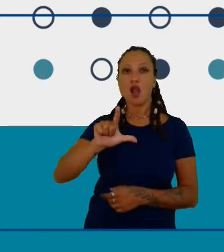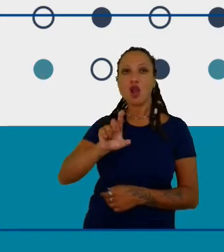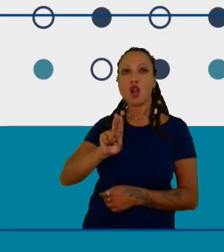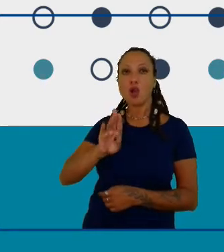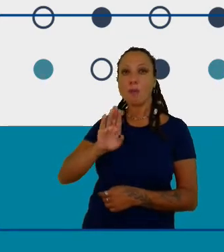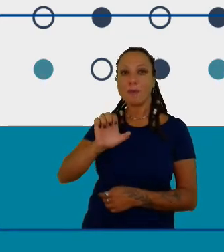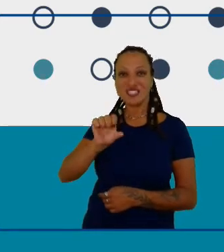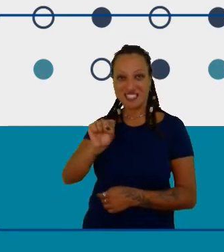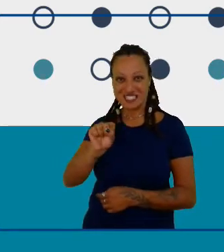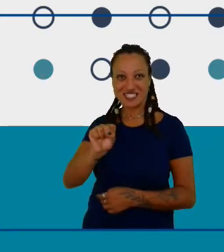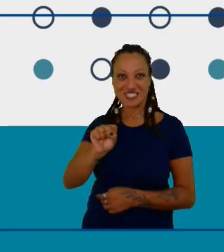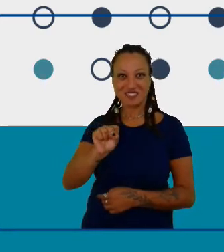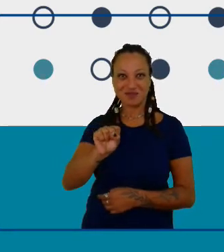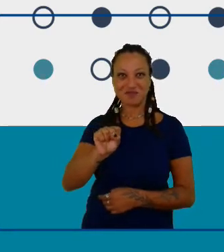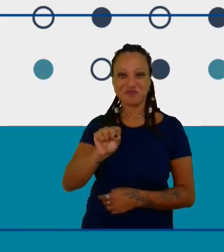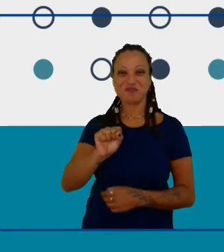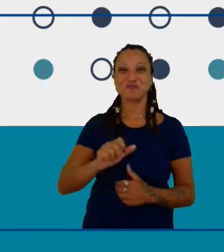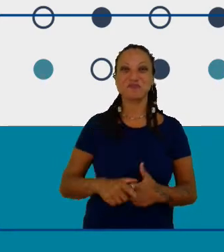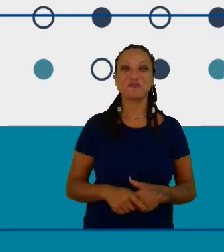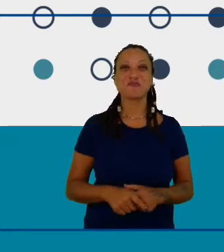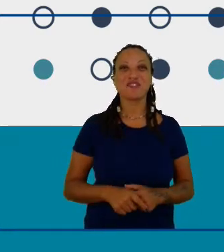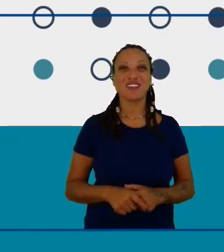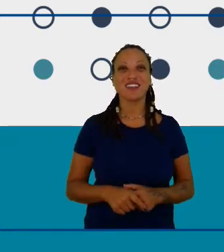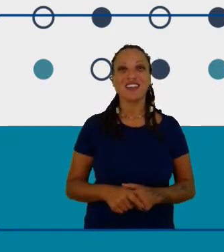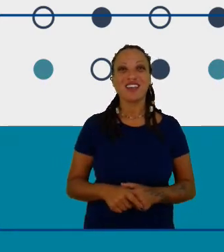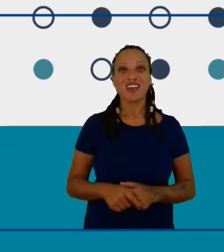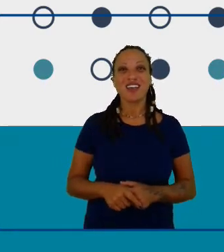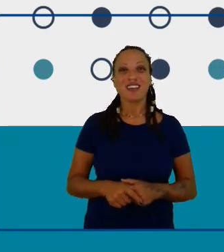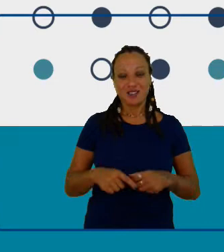Então, um pouquinho sobre a história do Reino Unido.